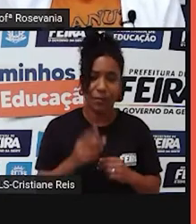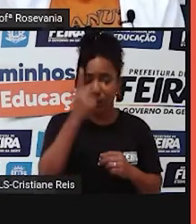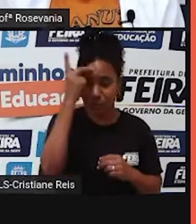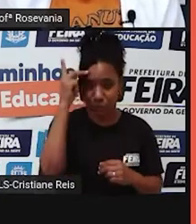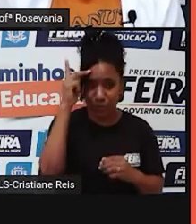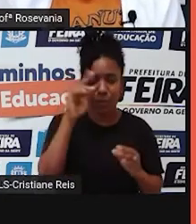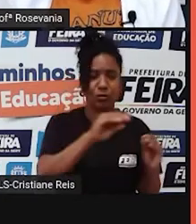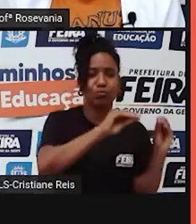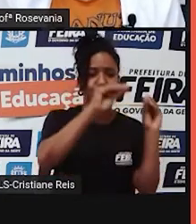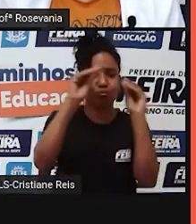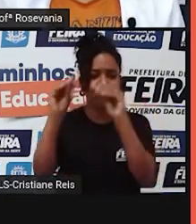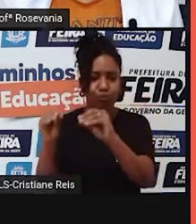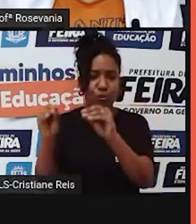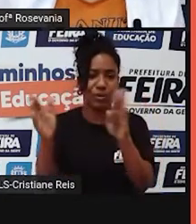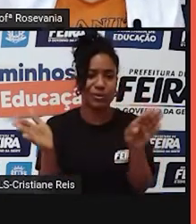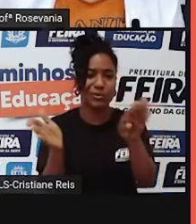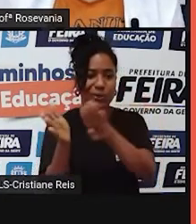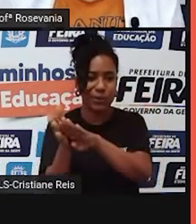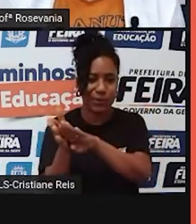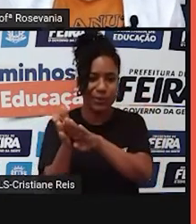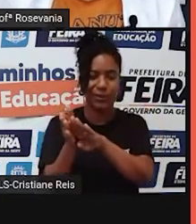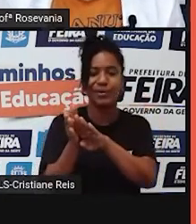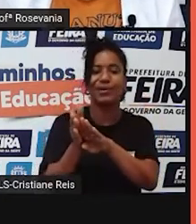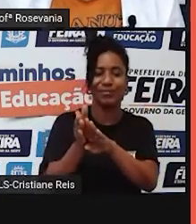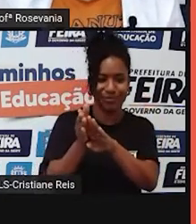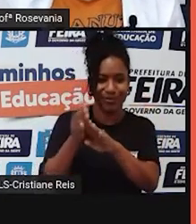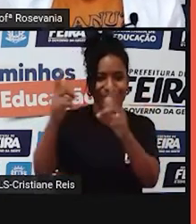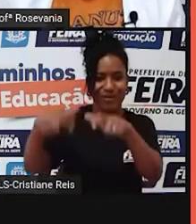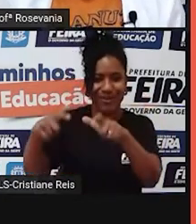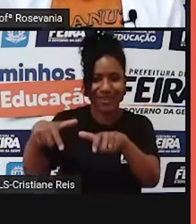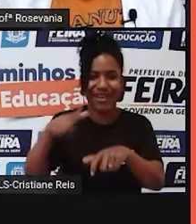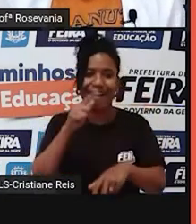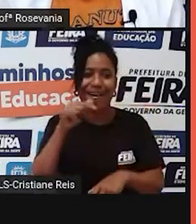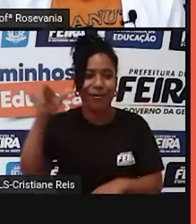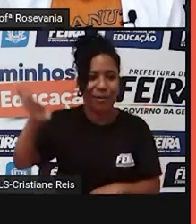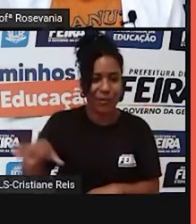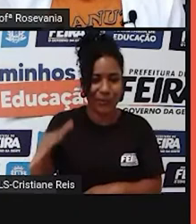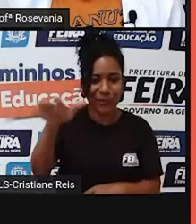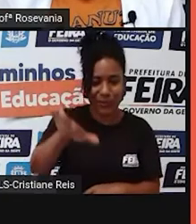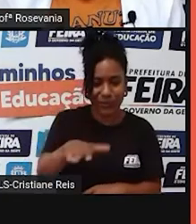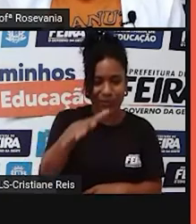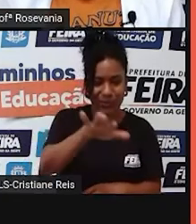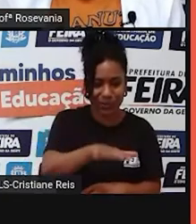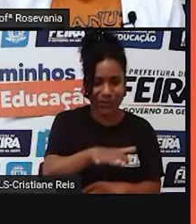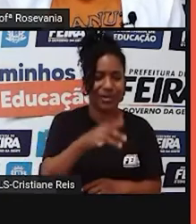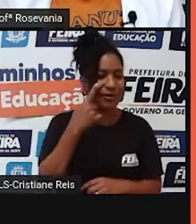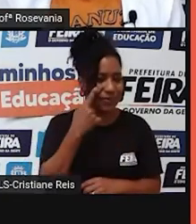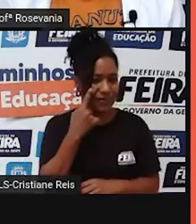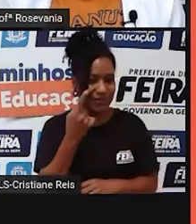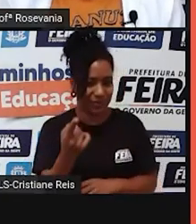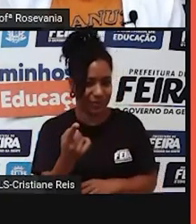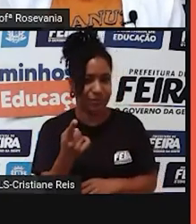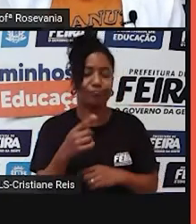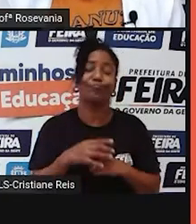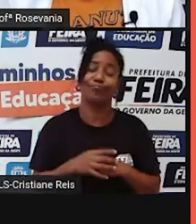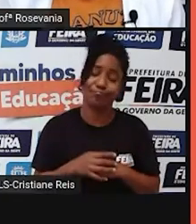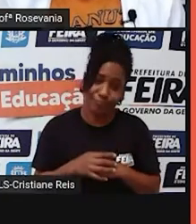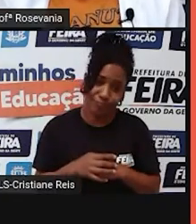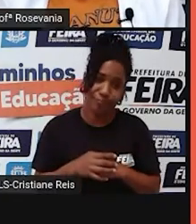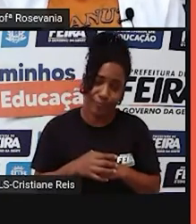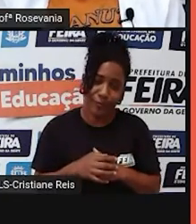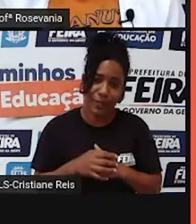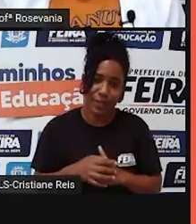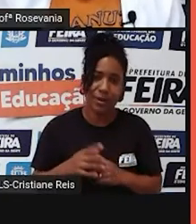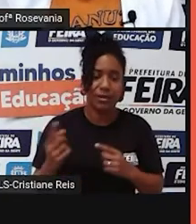dos principais que começam a explicar essa ocupação maior da população aqui nesse espaço. Porque foram as primeiras